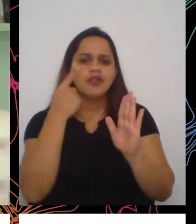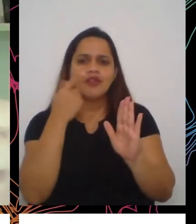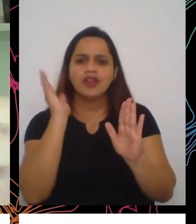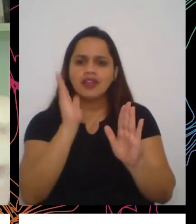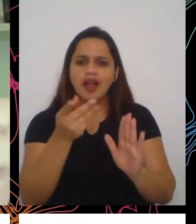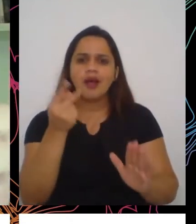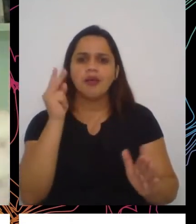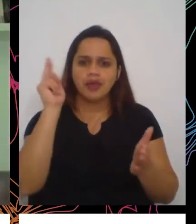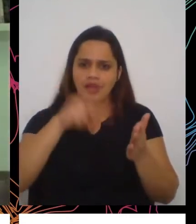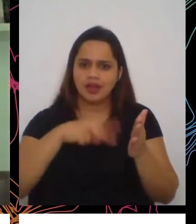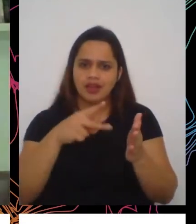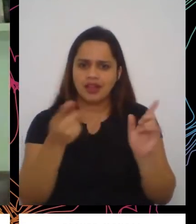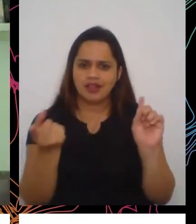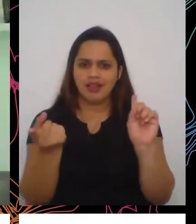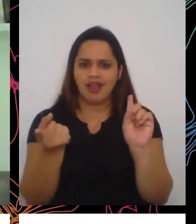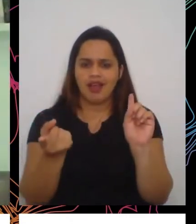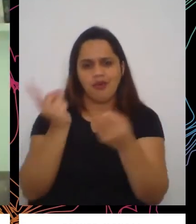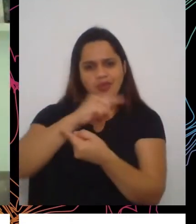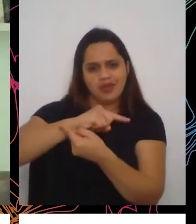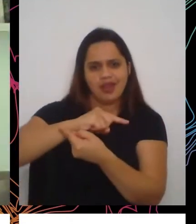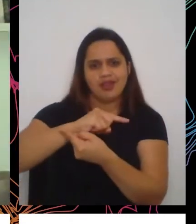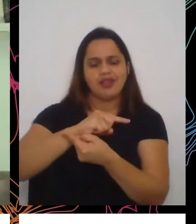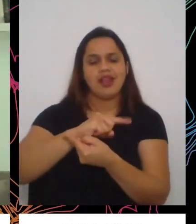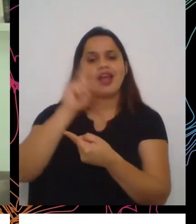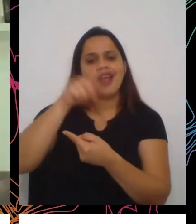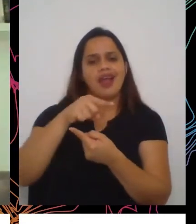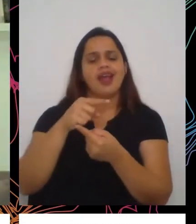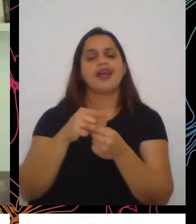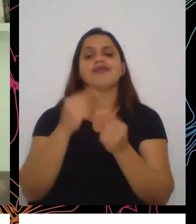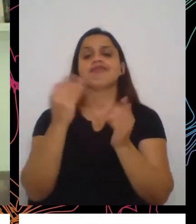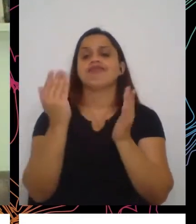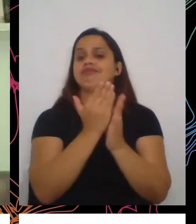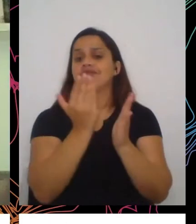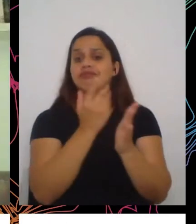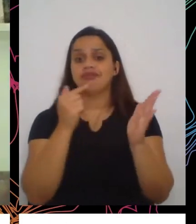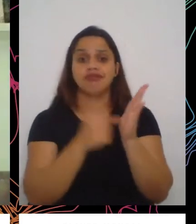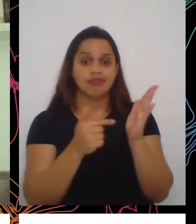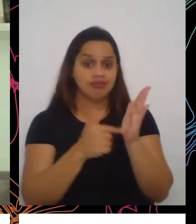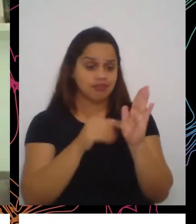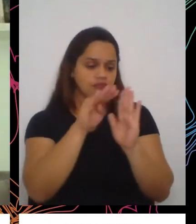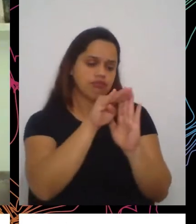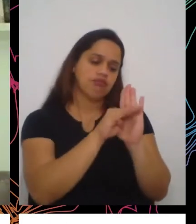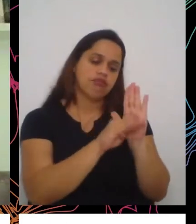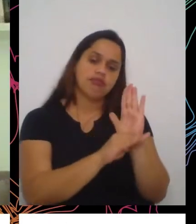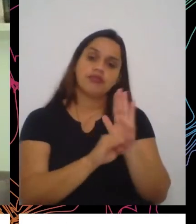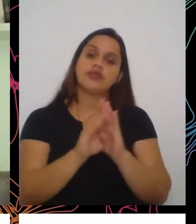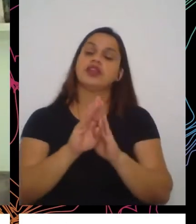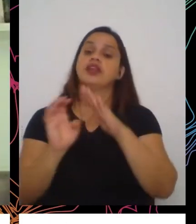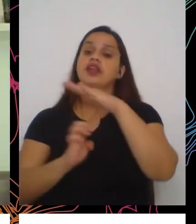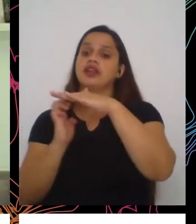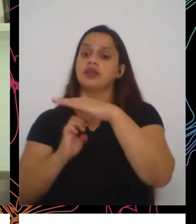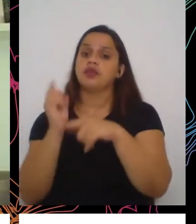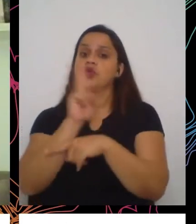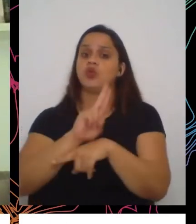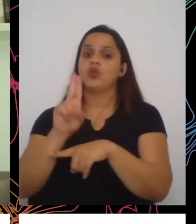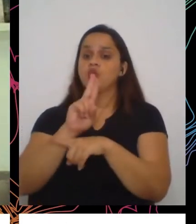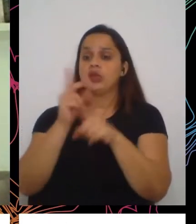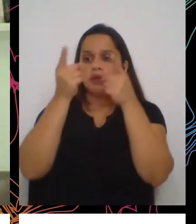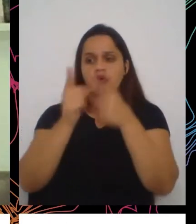contrário, é o manual que as empresas utilizam para combater a fome.